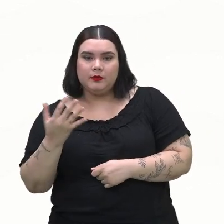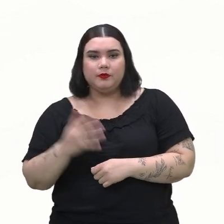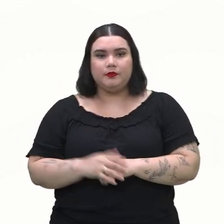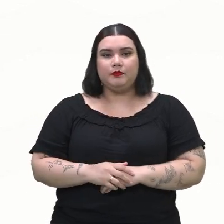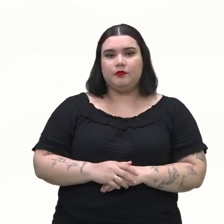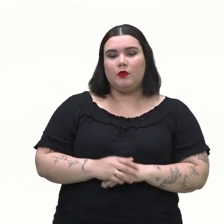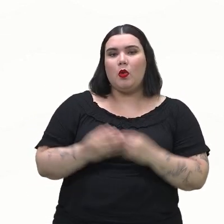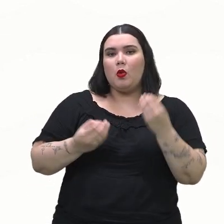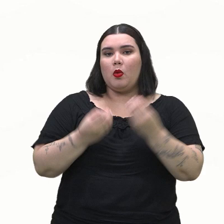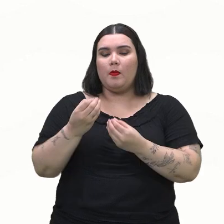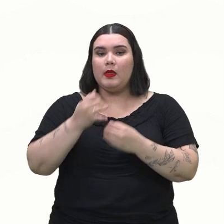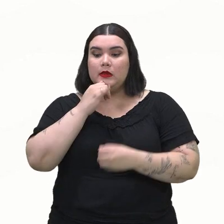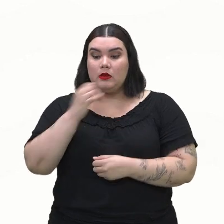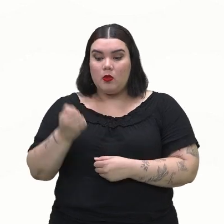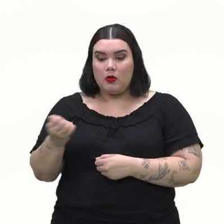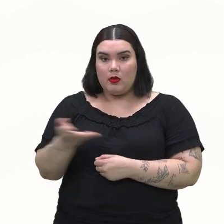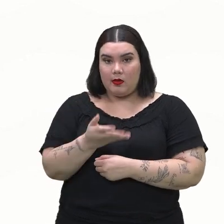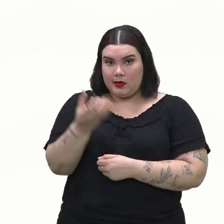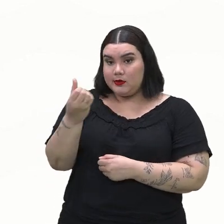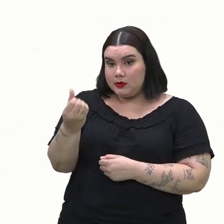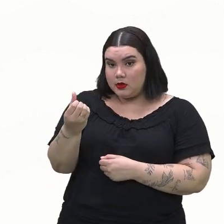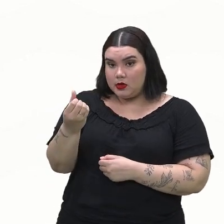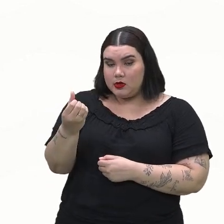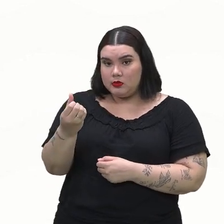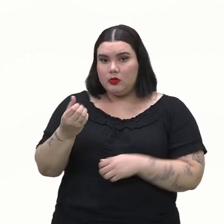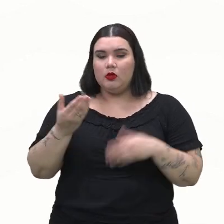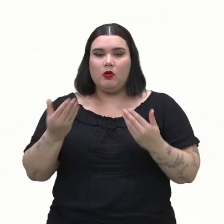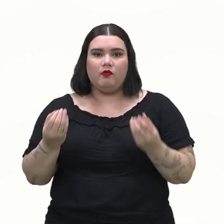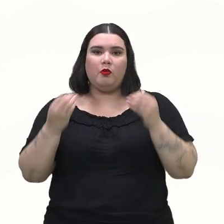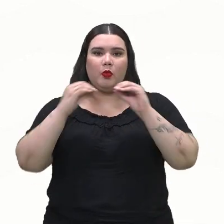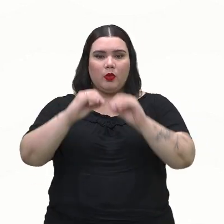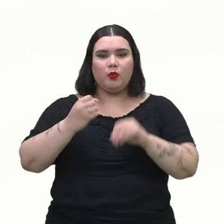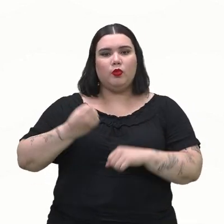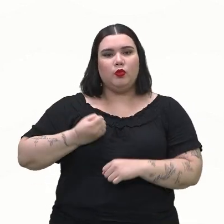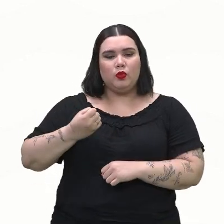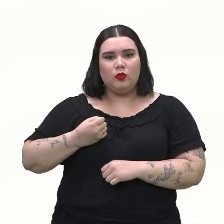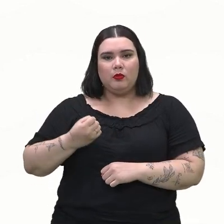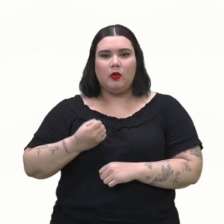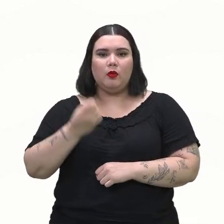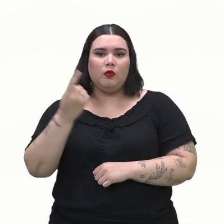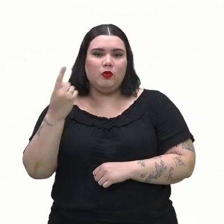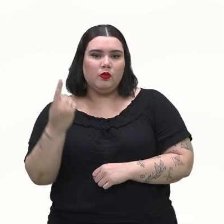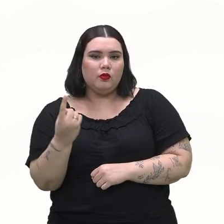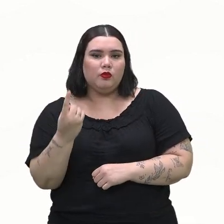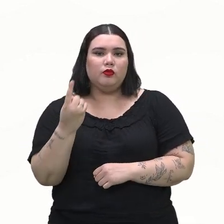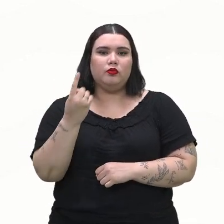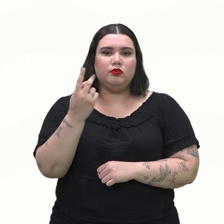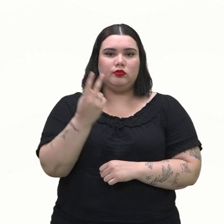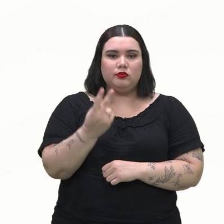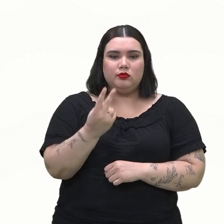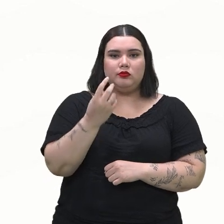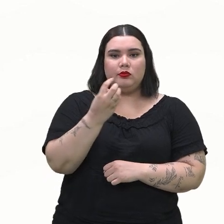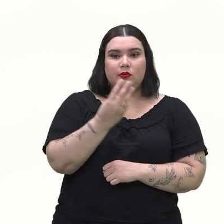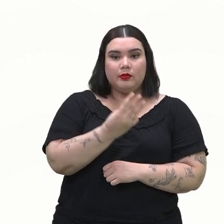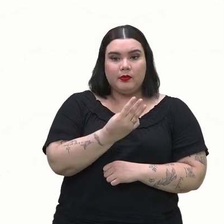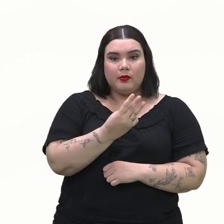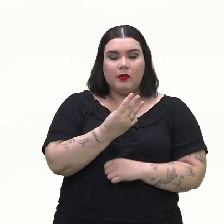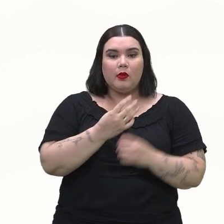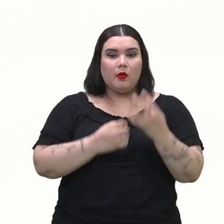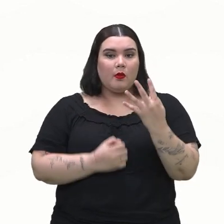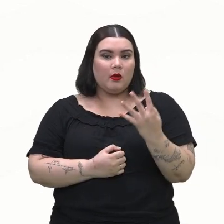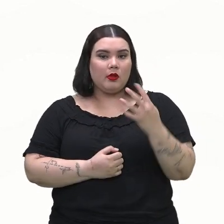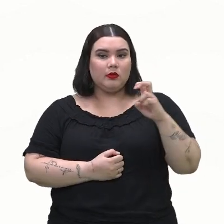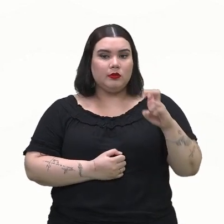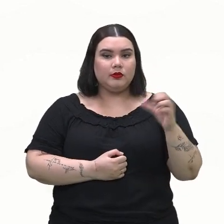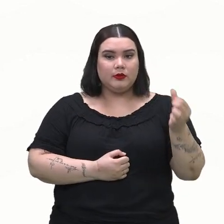aqui, então, um dado com 6 faces, logicamente, o nosso espaço amostral vai de